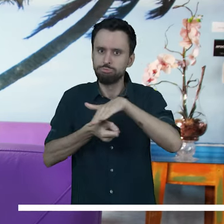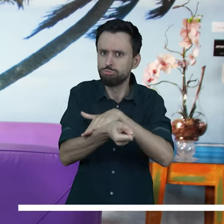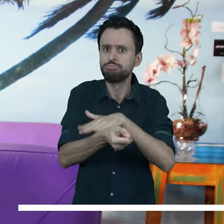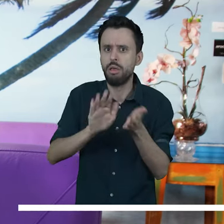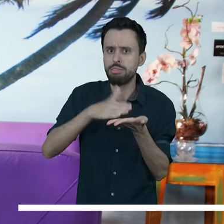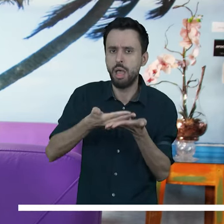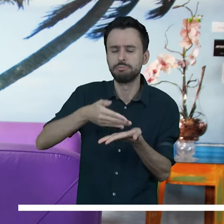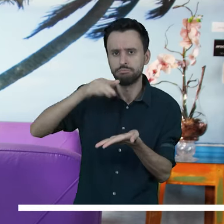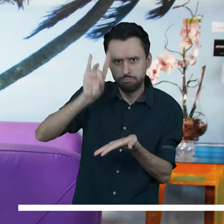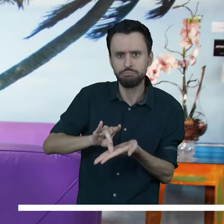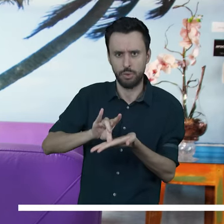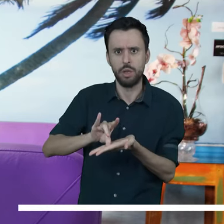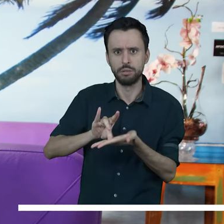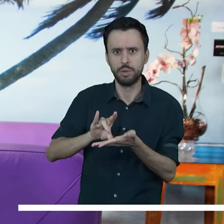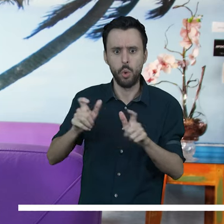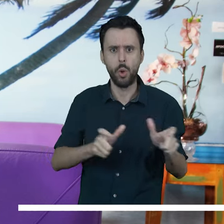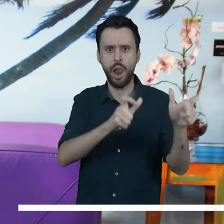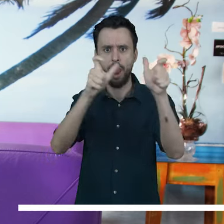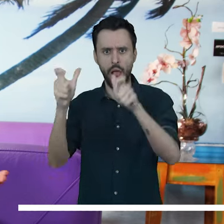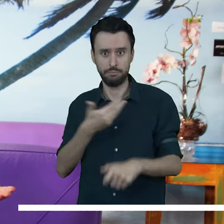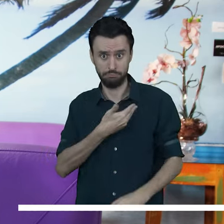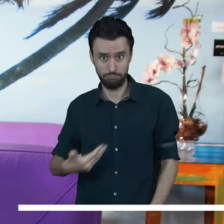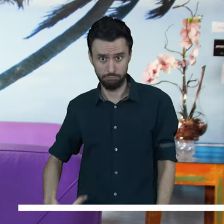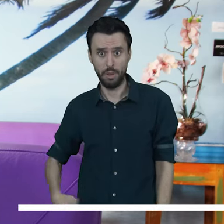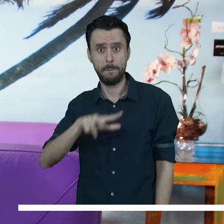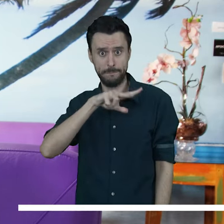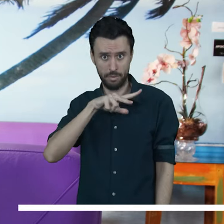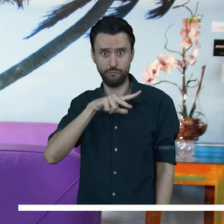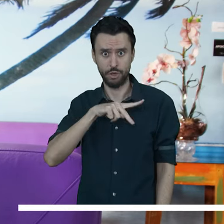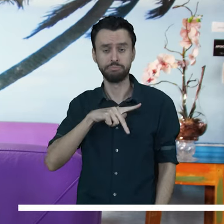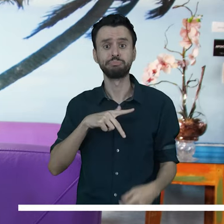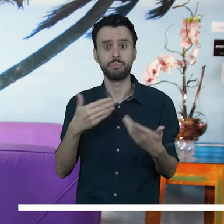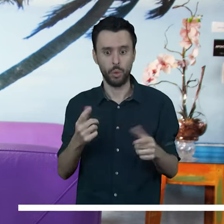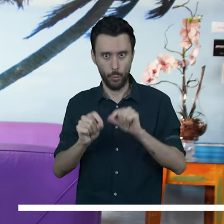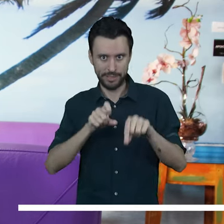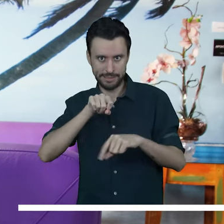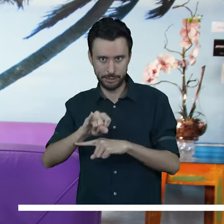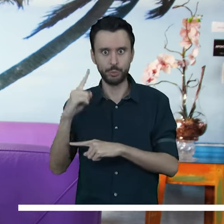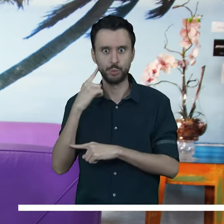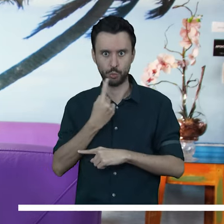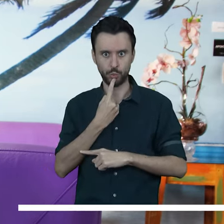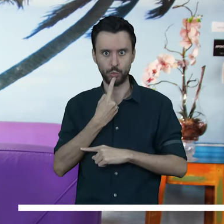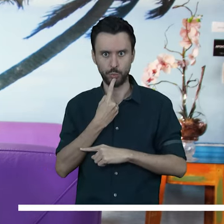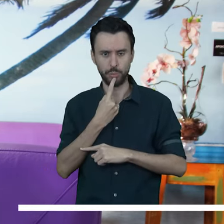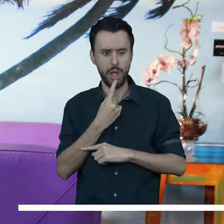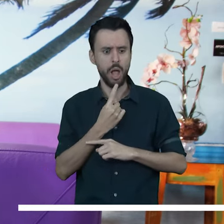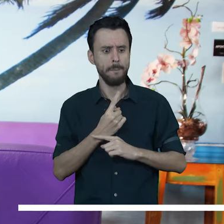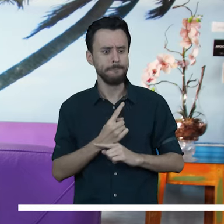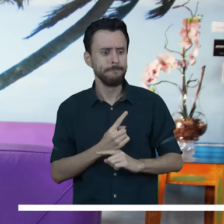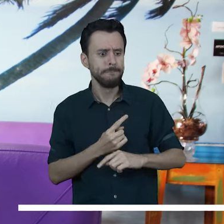presença do intérprete nos espaços públicos e privados. Então, à medida que o público surdo consegue